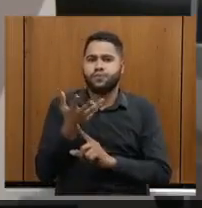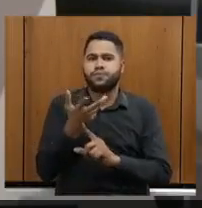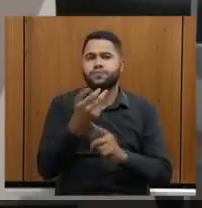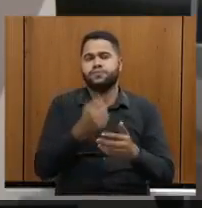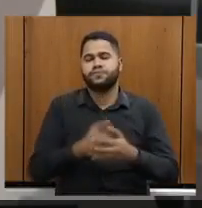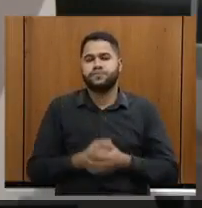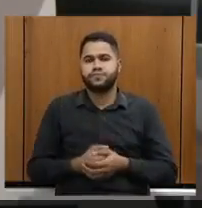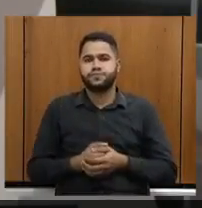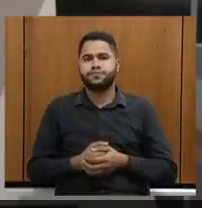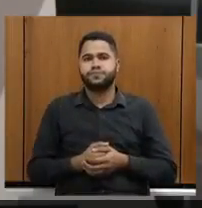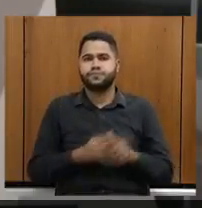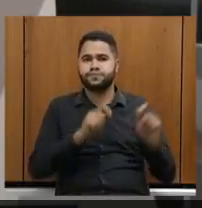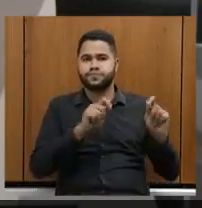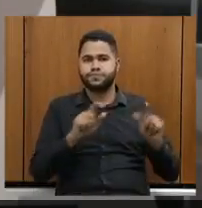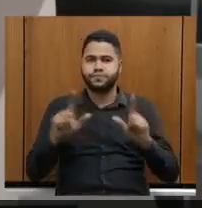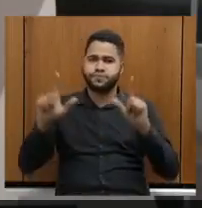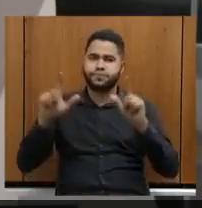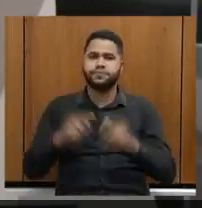Pode passar?